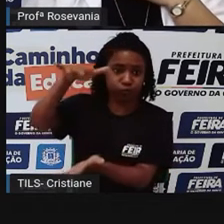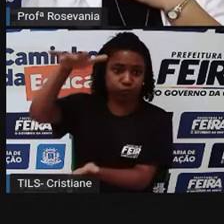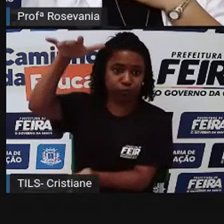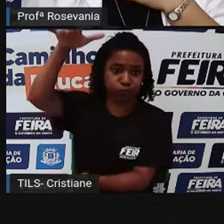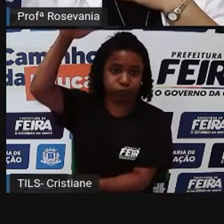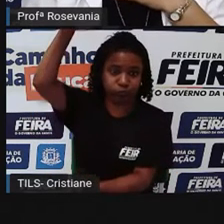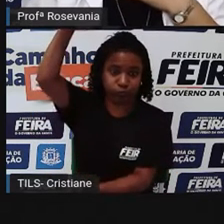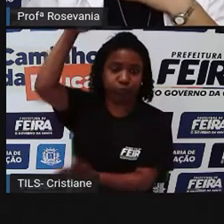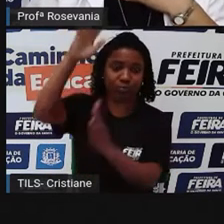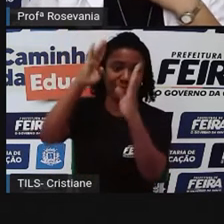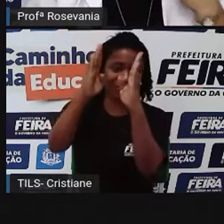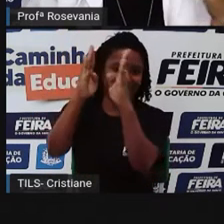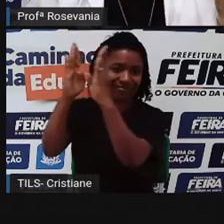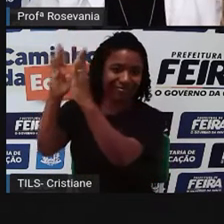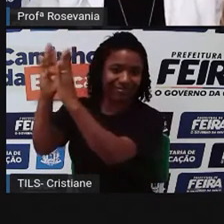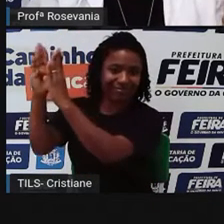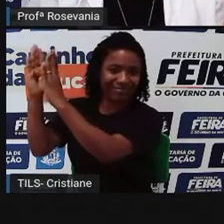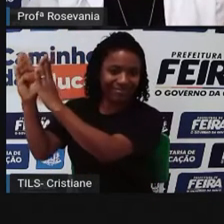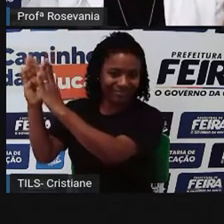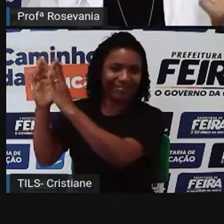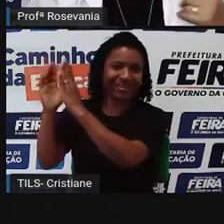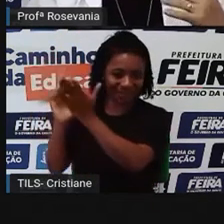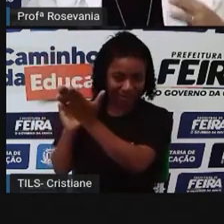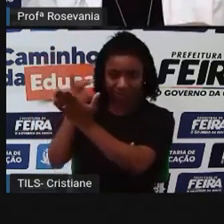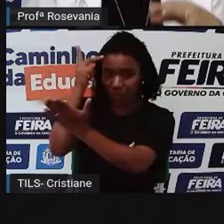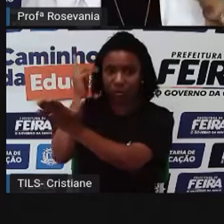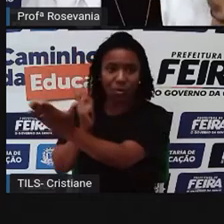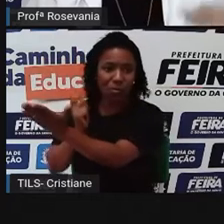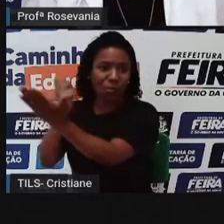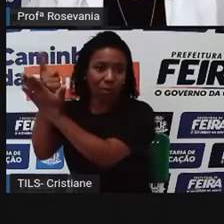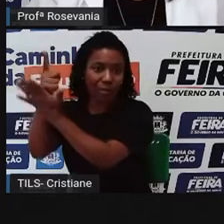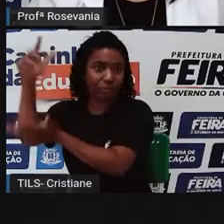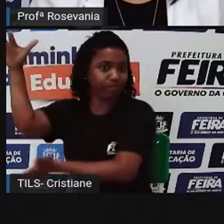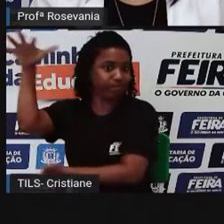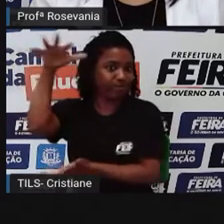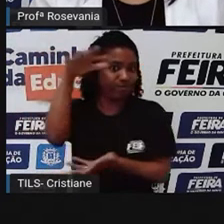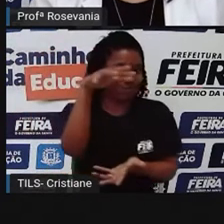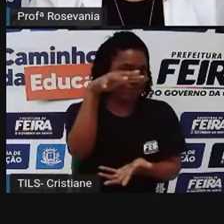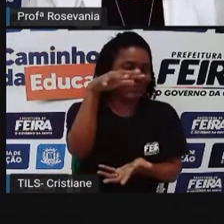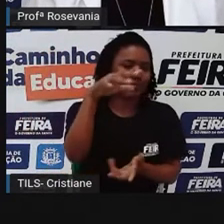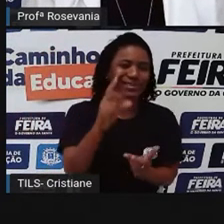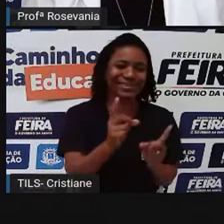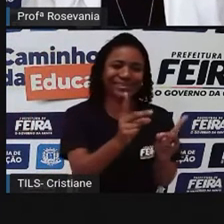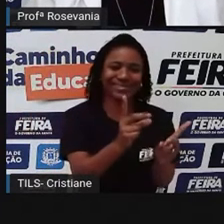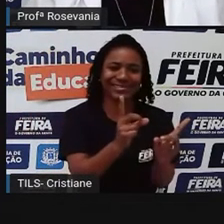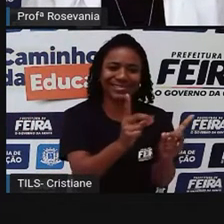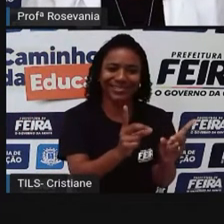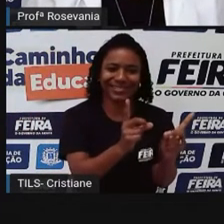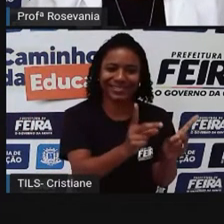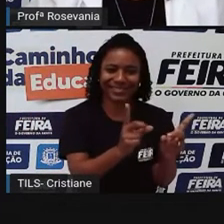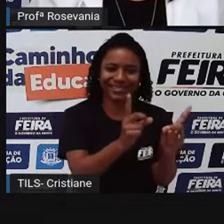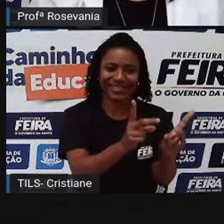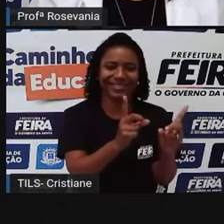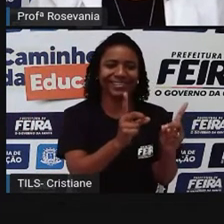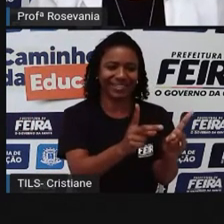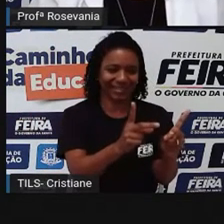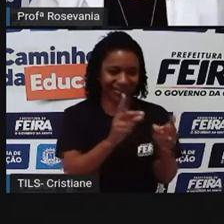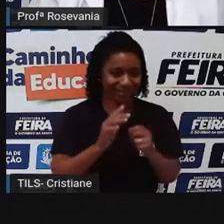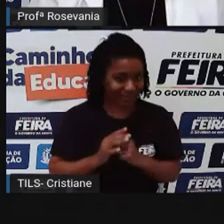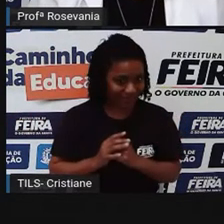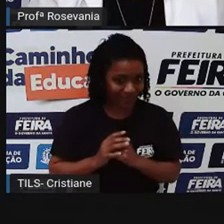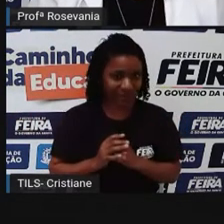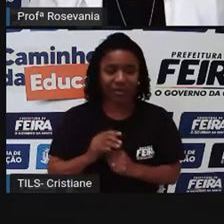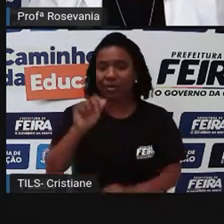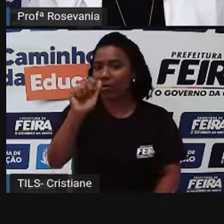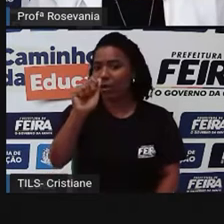que caracteriza esse tipo de setor é exatamente a compra e venda de produtos em grandes quantidades. Então, são os distribuidores,